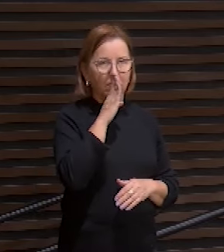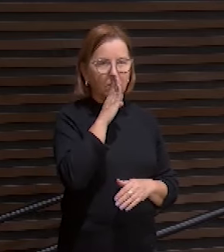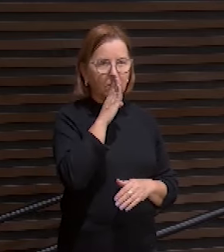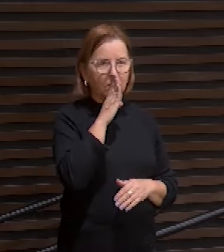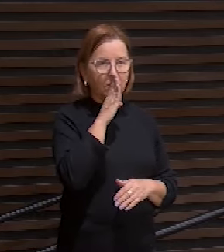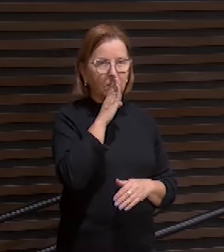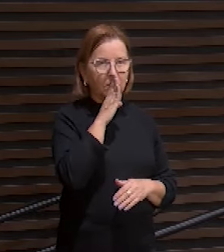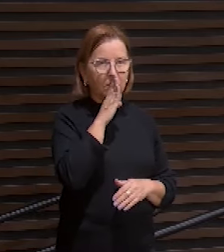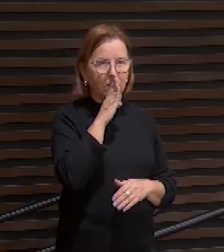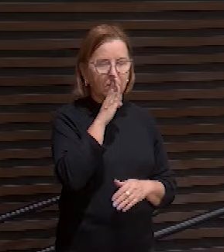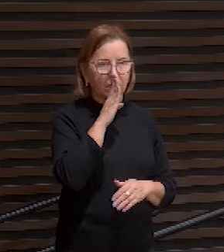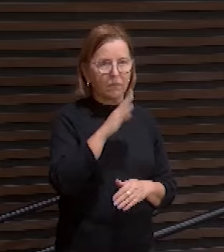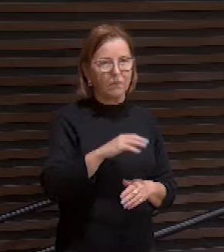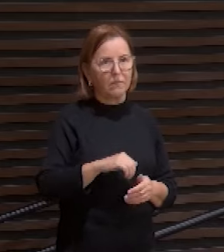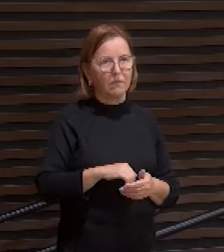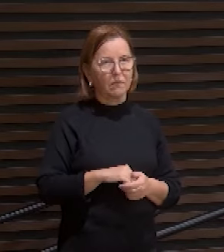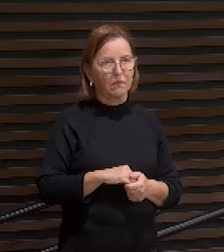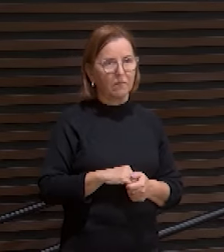boca